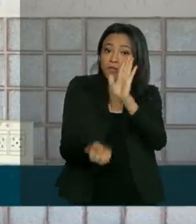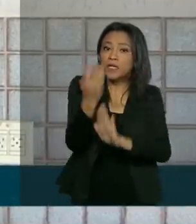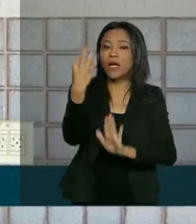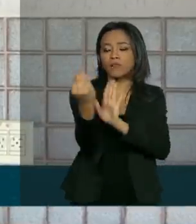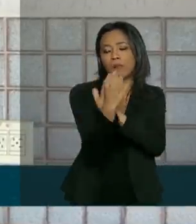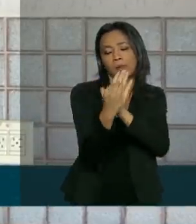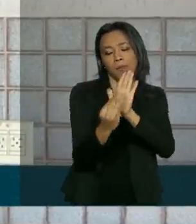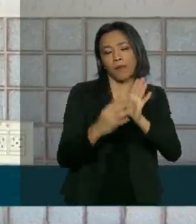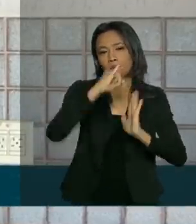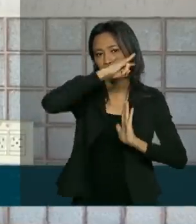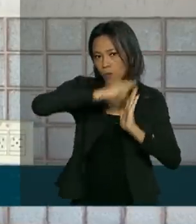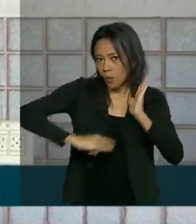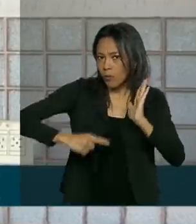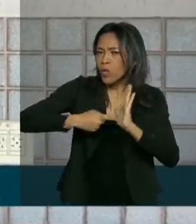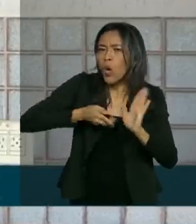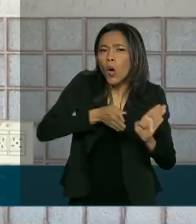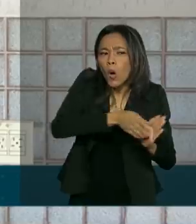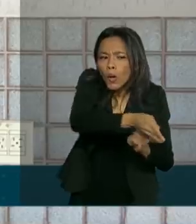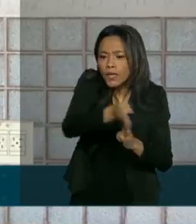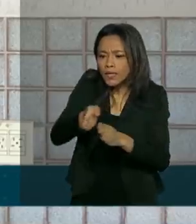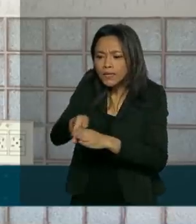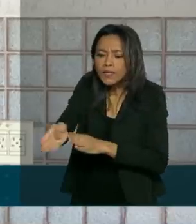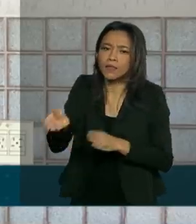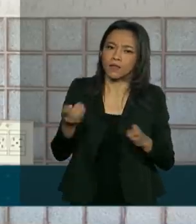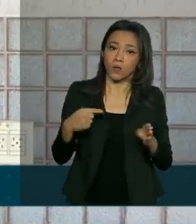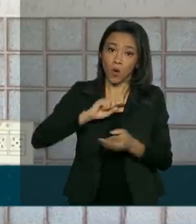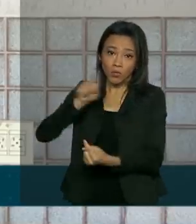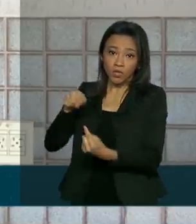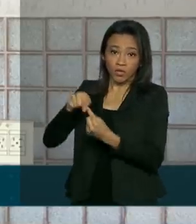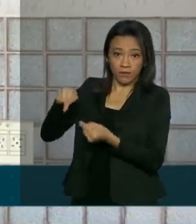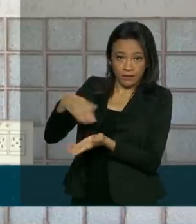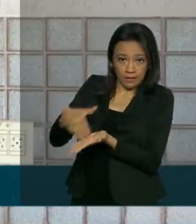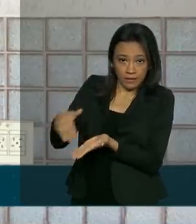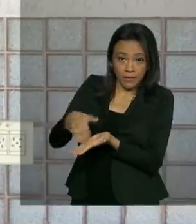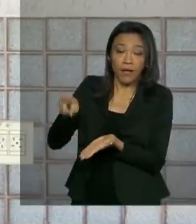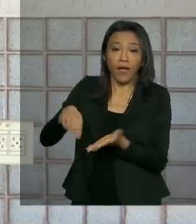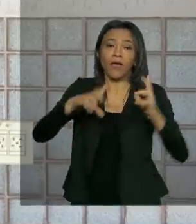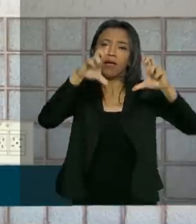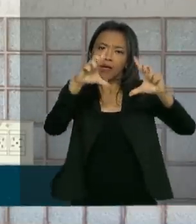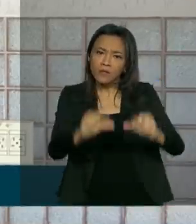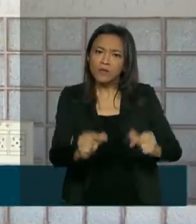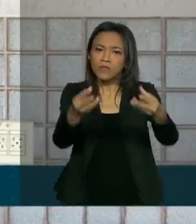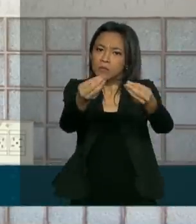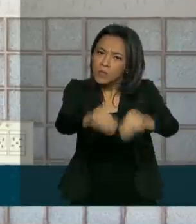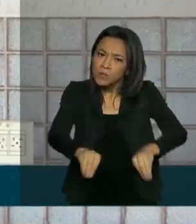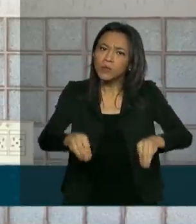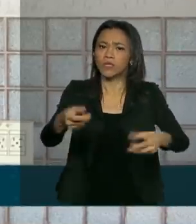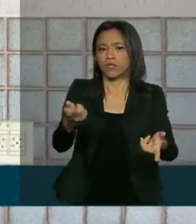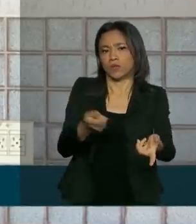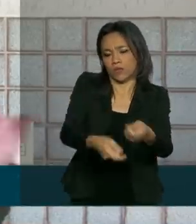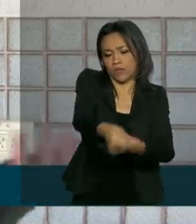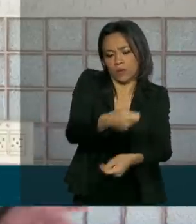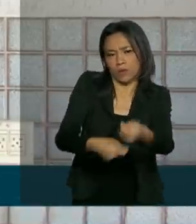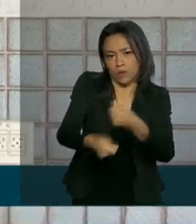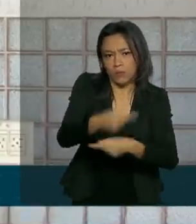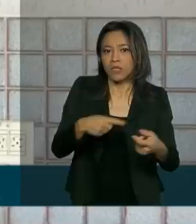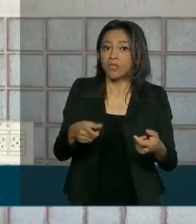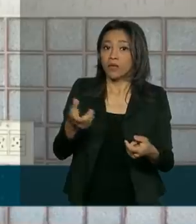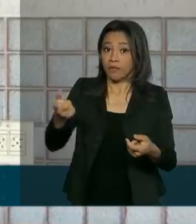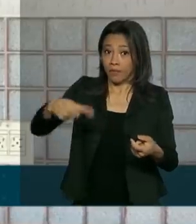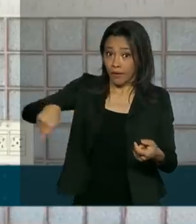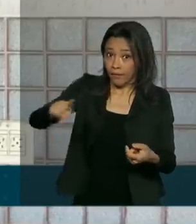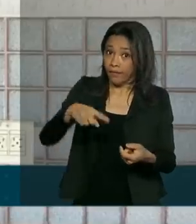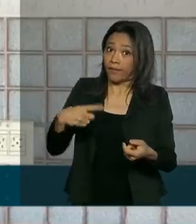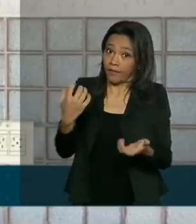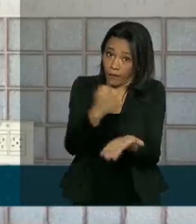as recomendações. O objetivo da Senacom é minimizar impactos econômicos de consumidores e prestadores